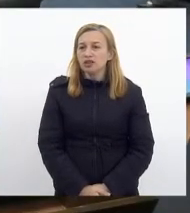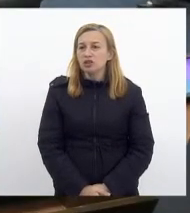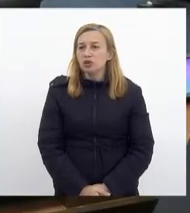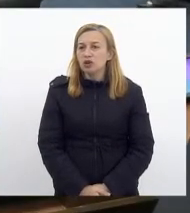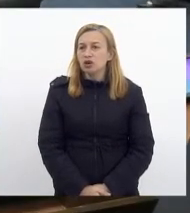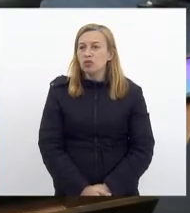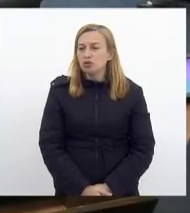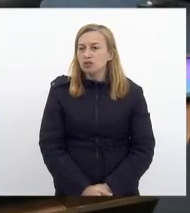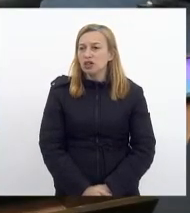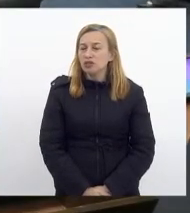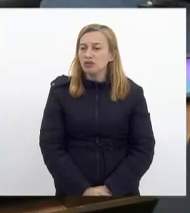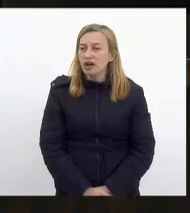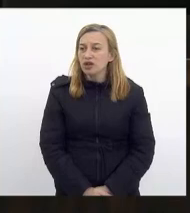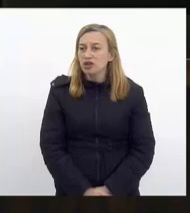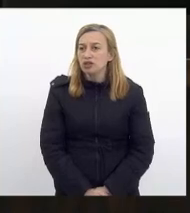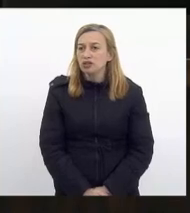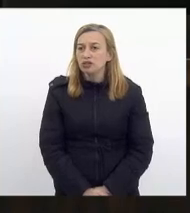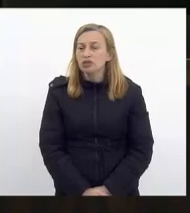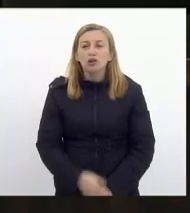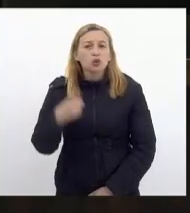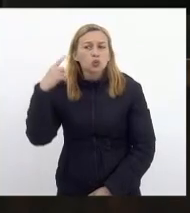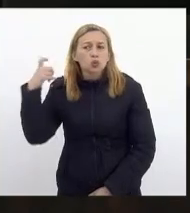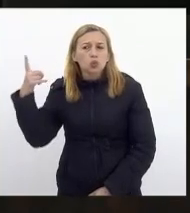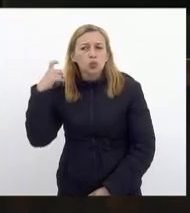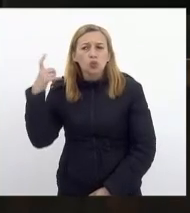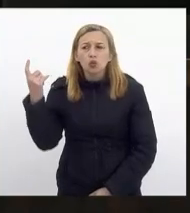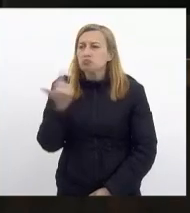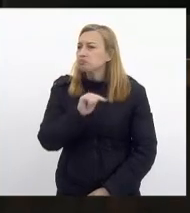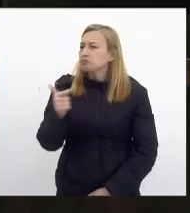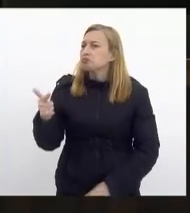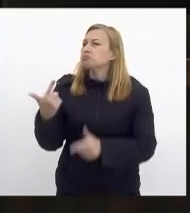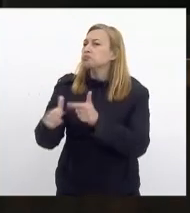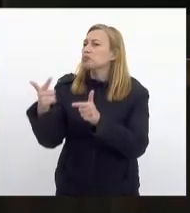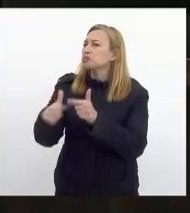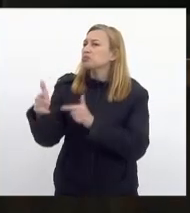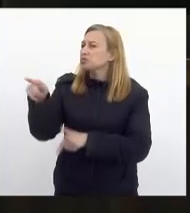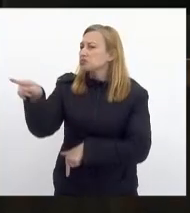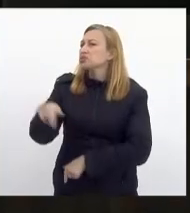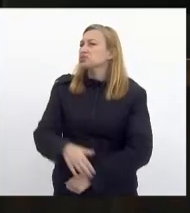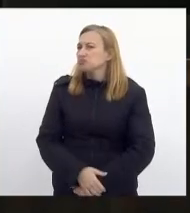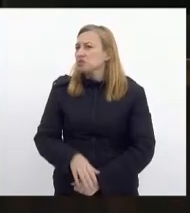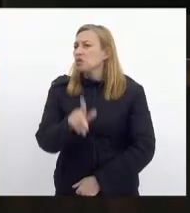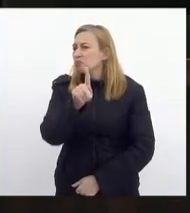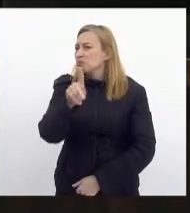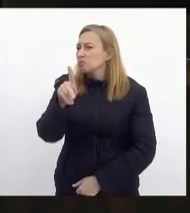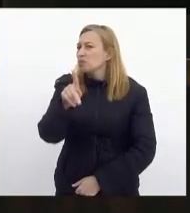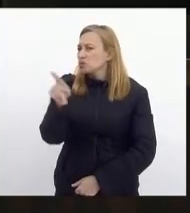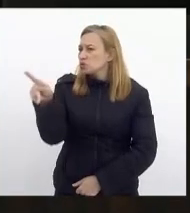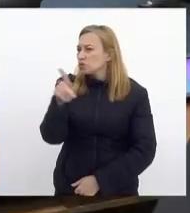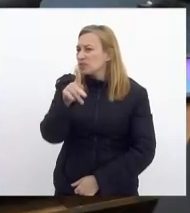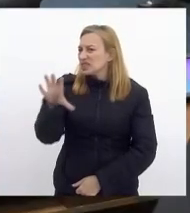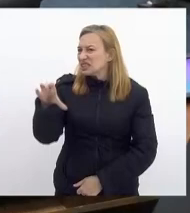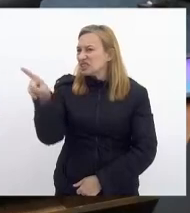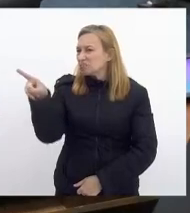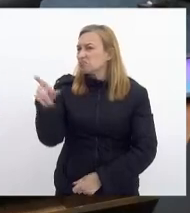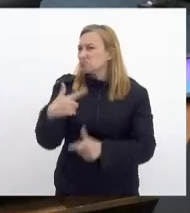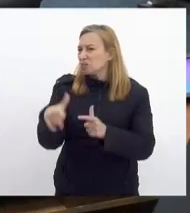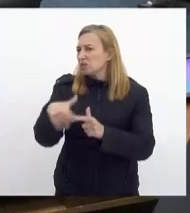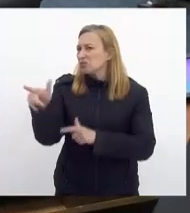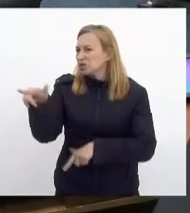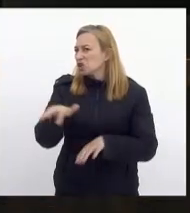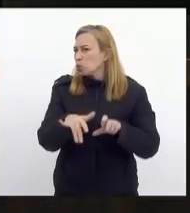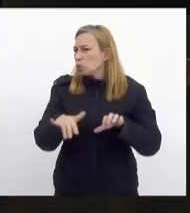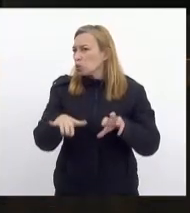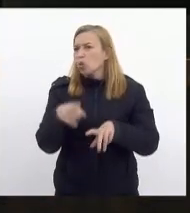O seu som não está saindo, deputada. Algum problema aí no seu PC? Está escondendo. Está